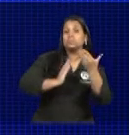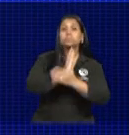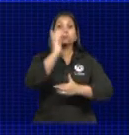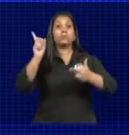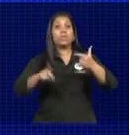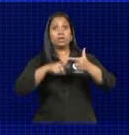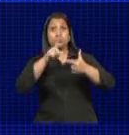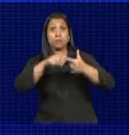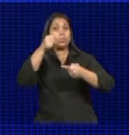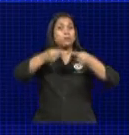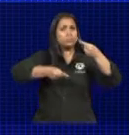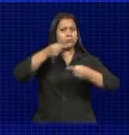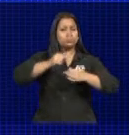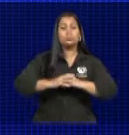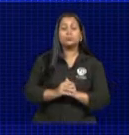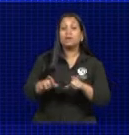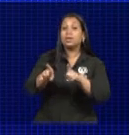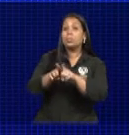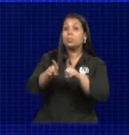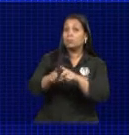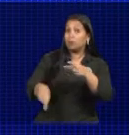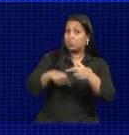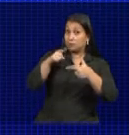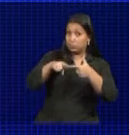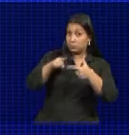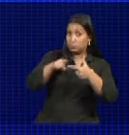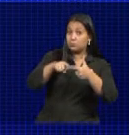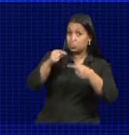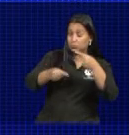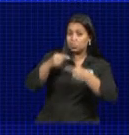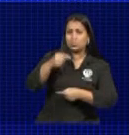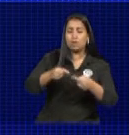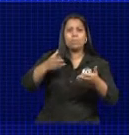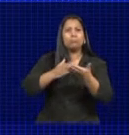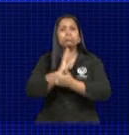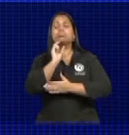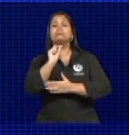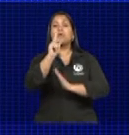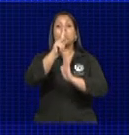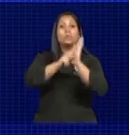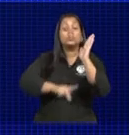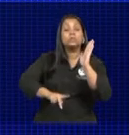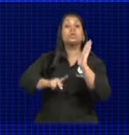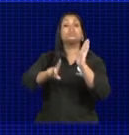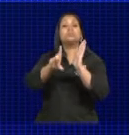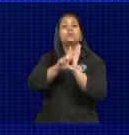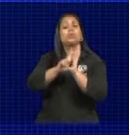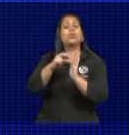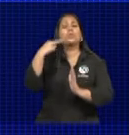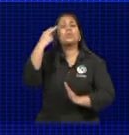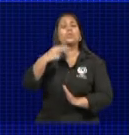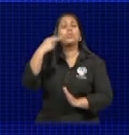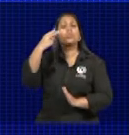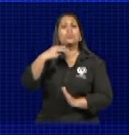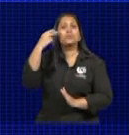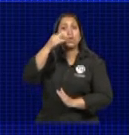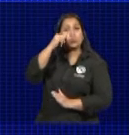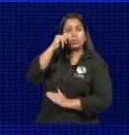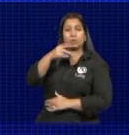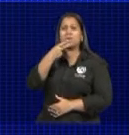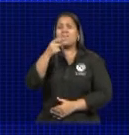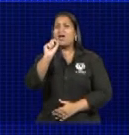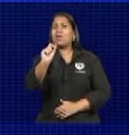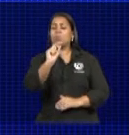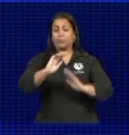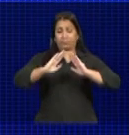discussão. Também em segundo turno, foi aprovado o projeto de lei de Júlio Donizete. A matéria determina que escolas